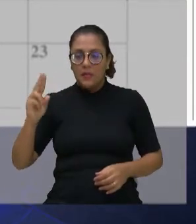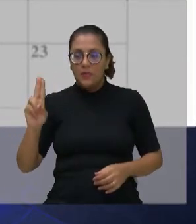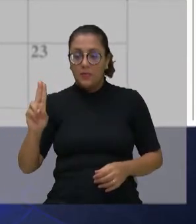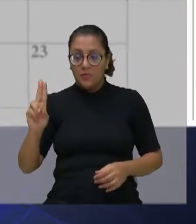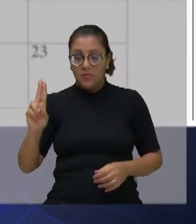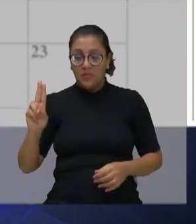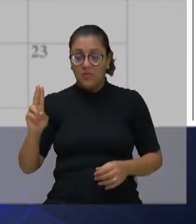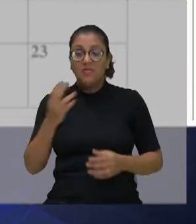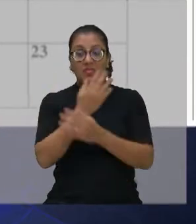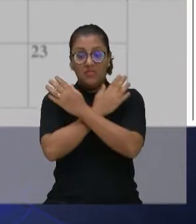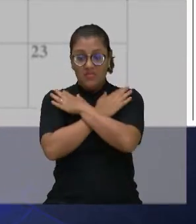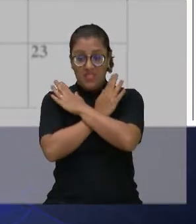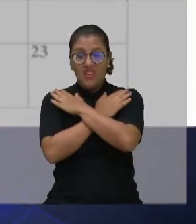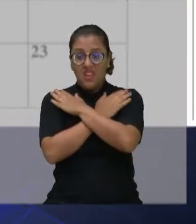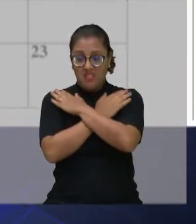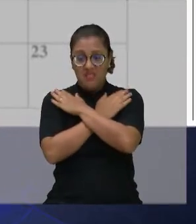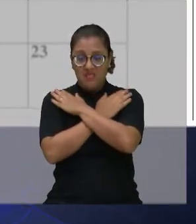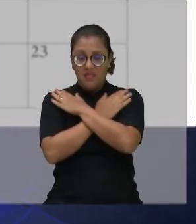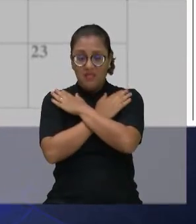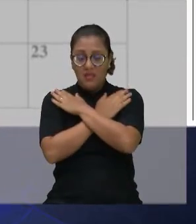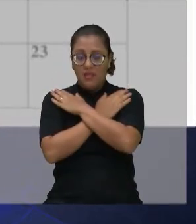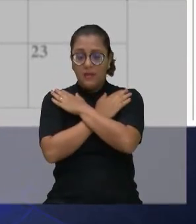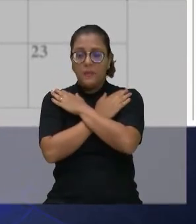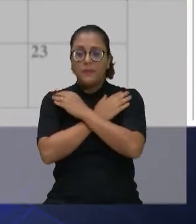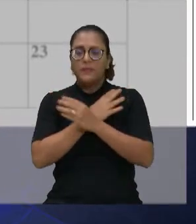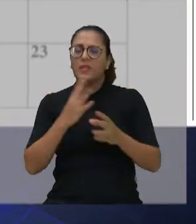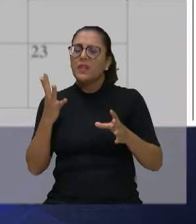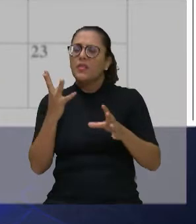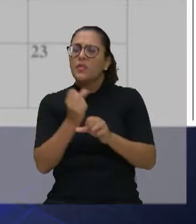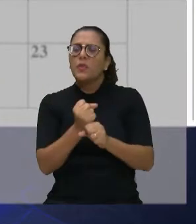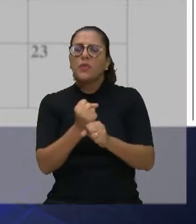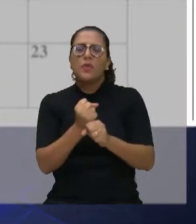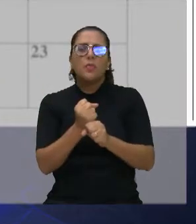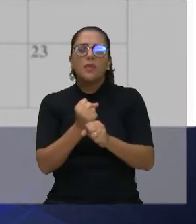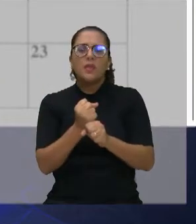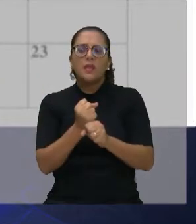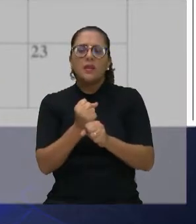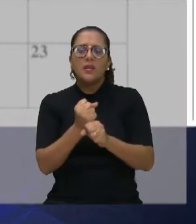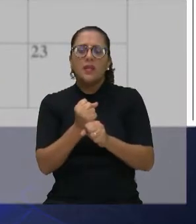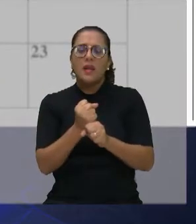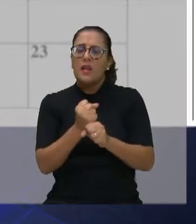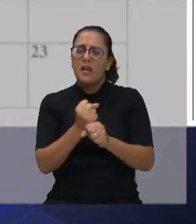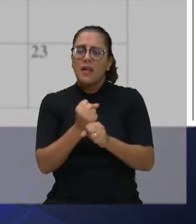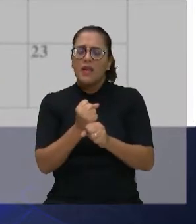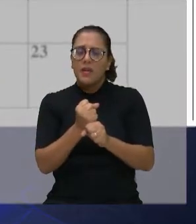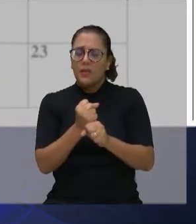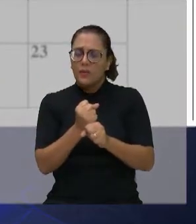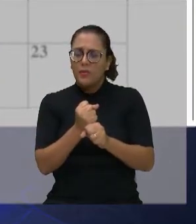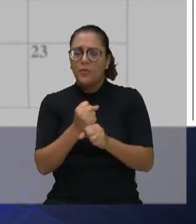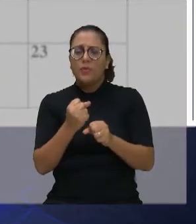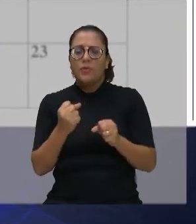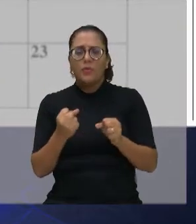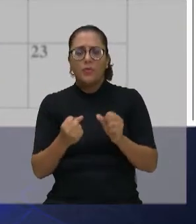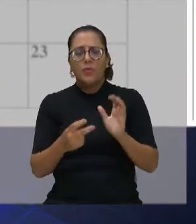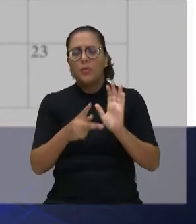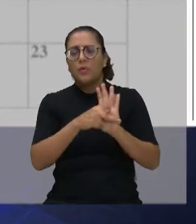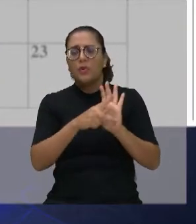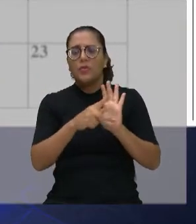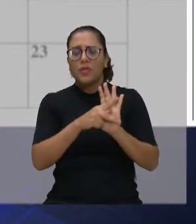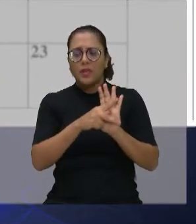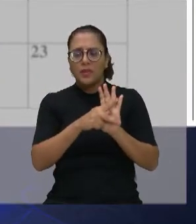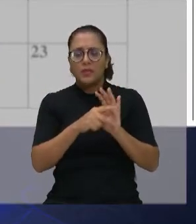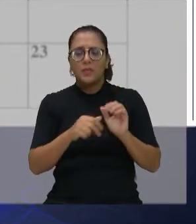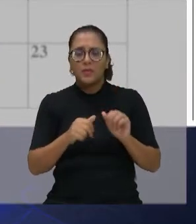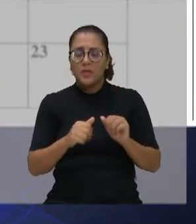E faz essa conta com a proposta no projeto, no feriado do dia 1º. 1º de